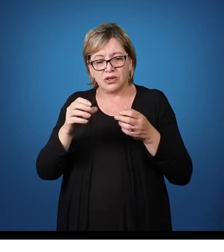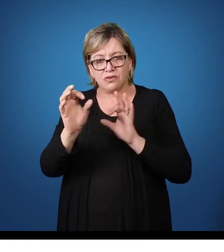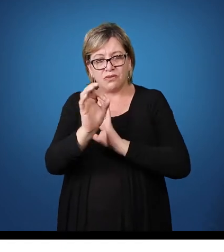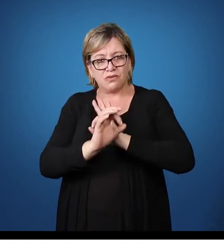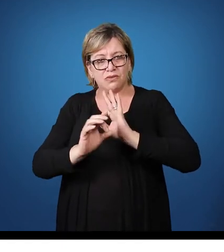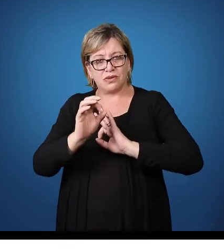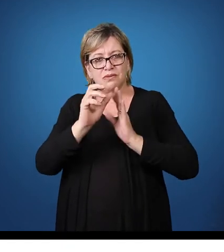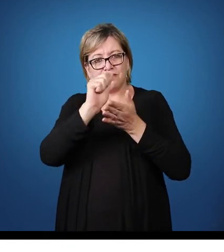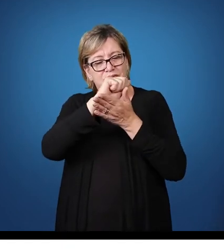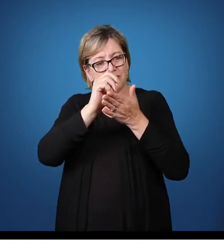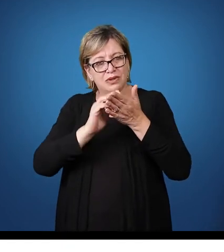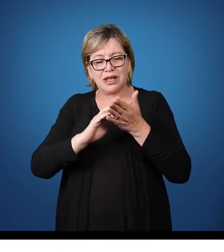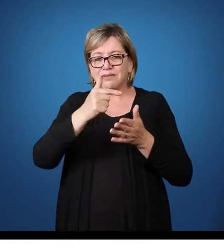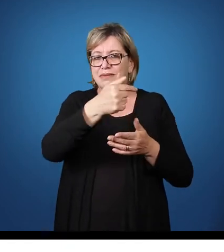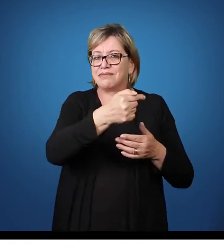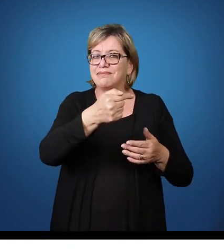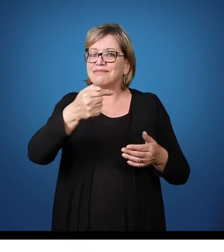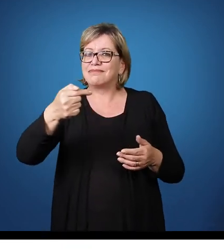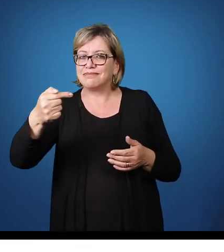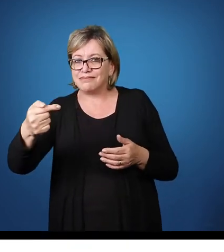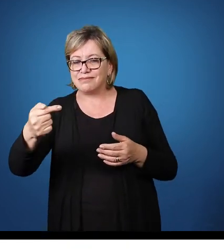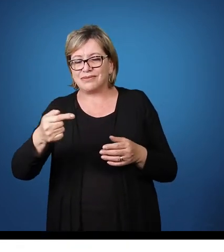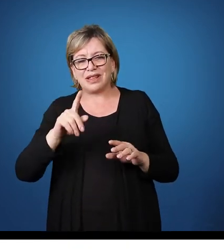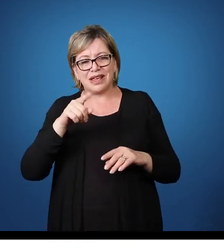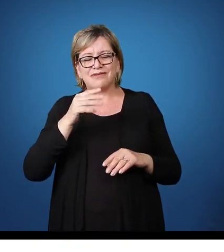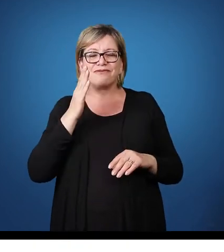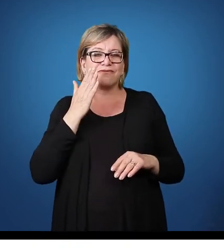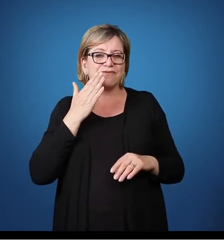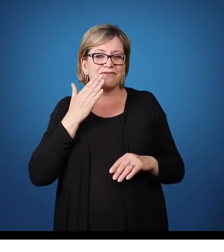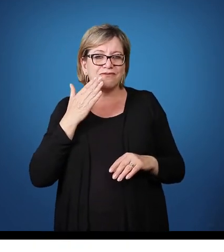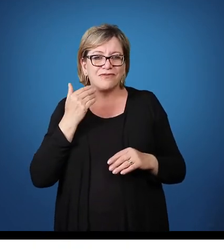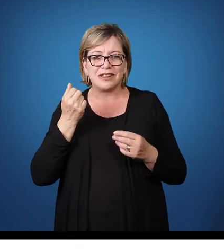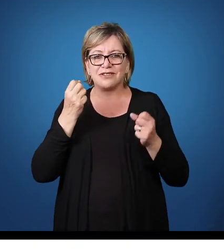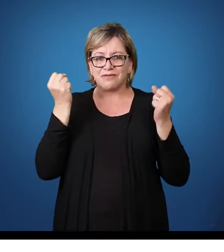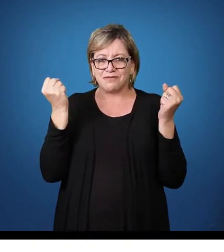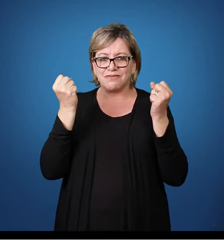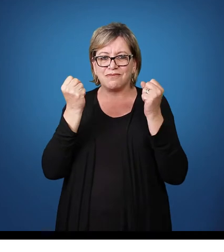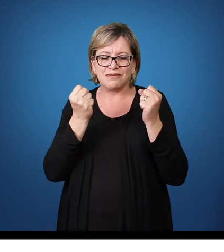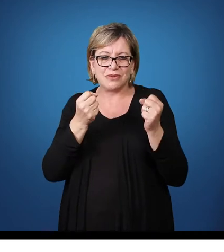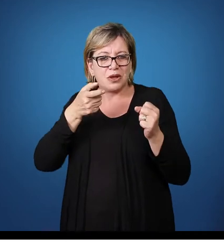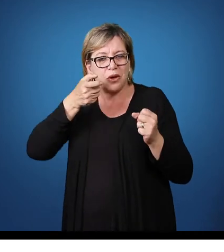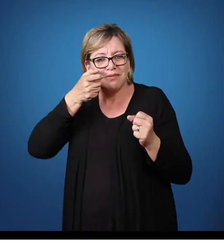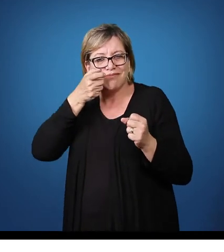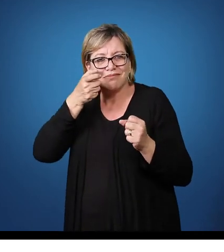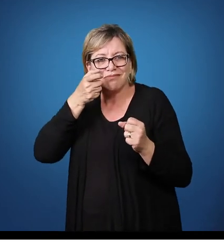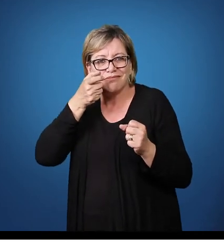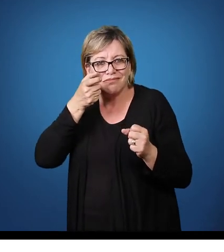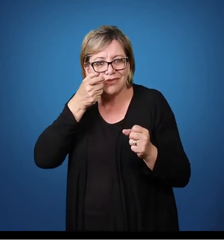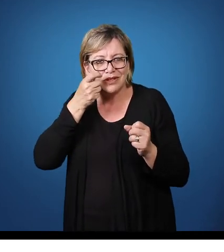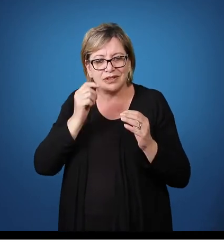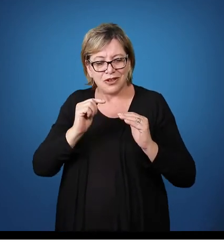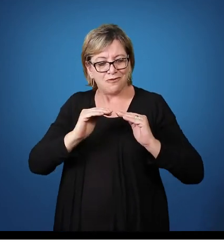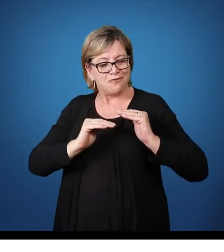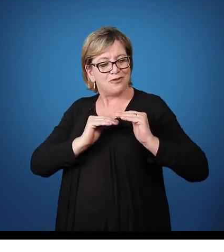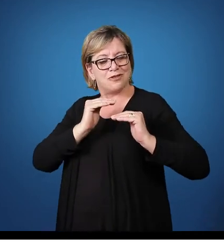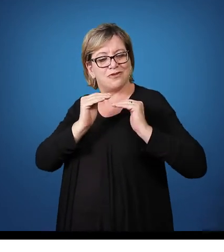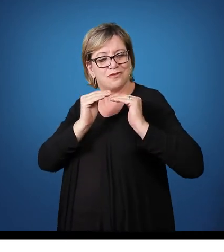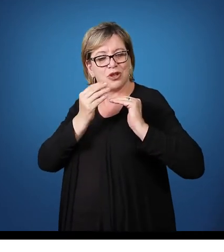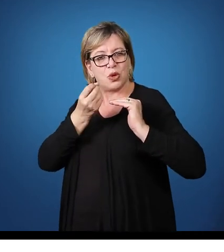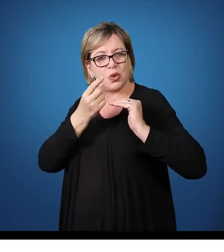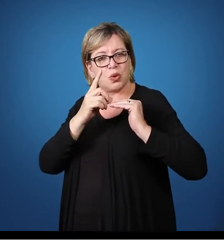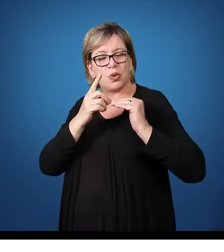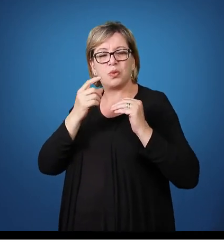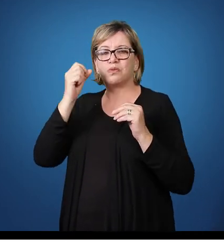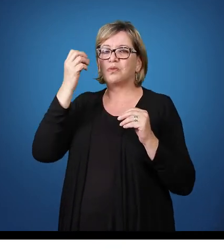atividades durante a semana Então, que fica mais fácil de você poder observar Quais foram as evoluções E quais